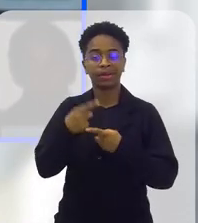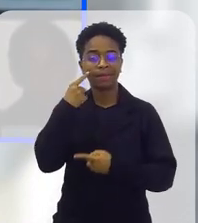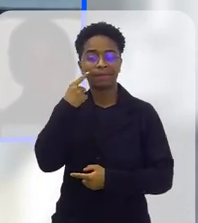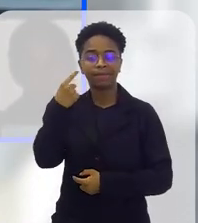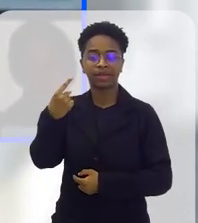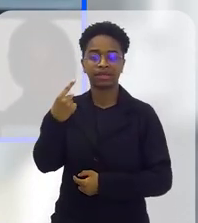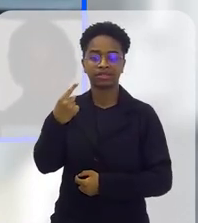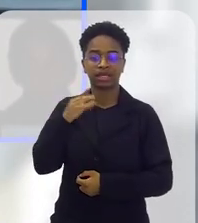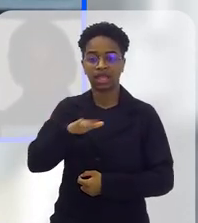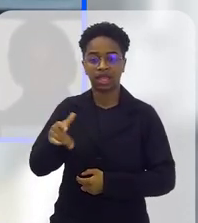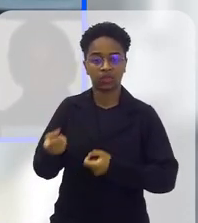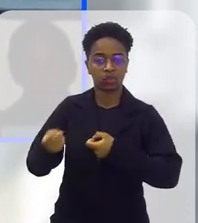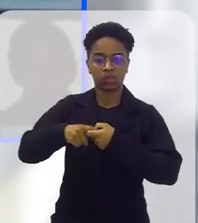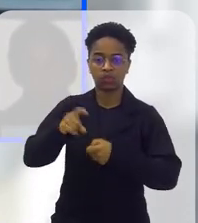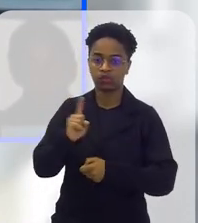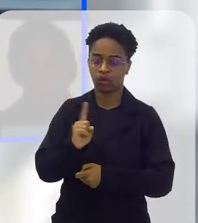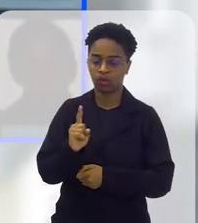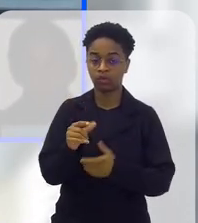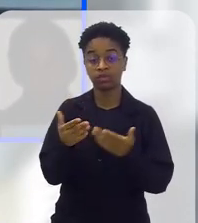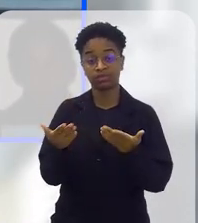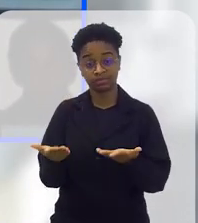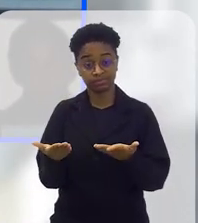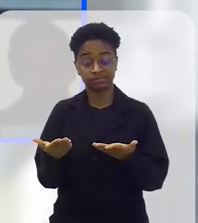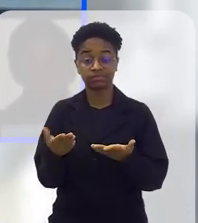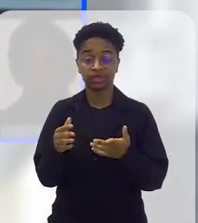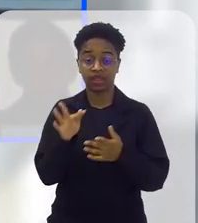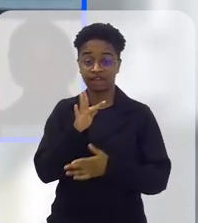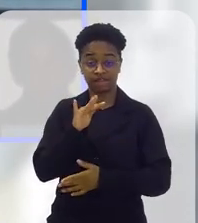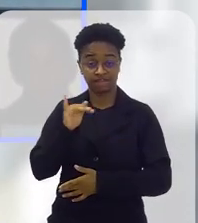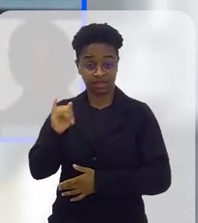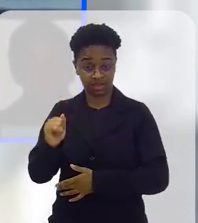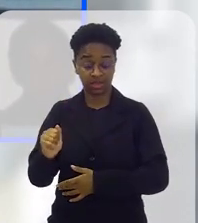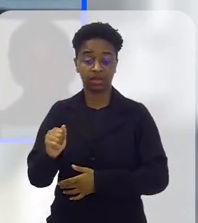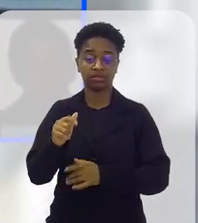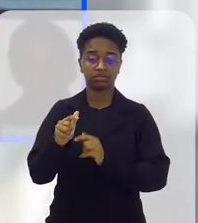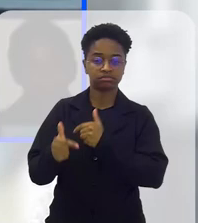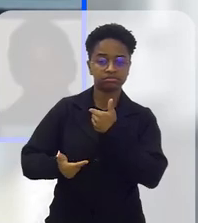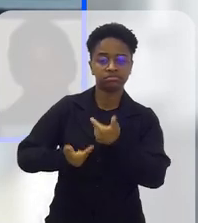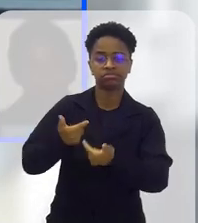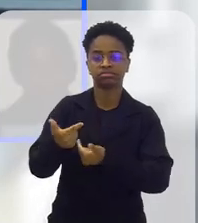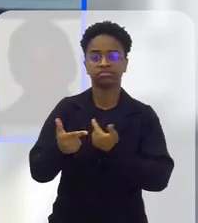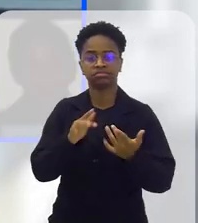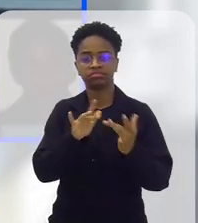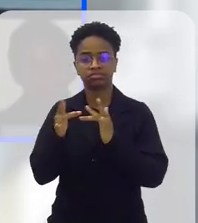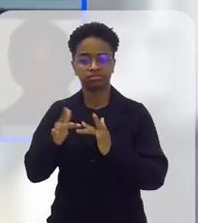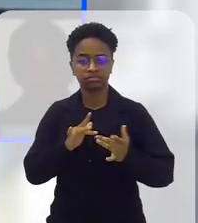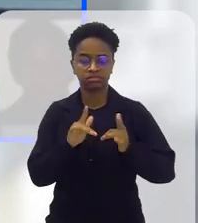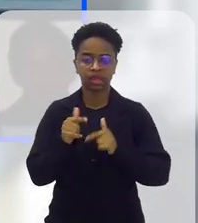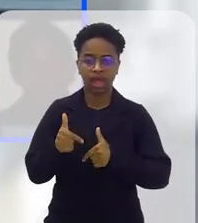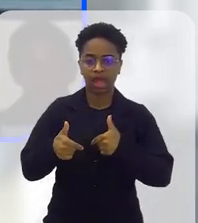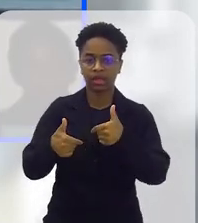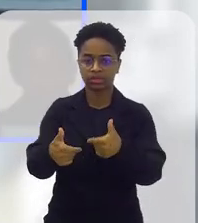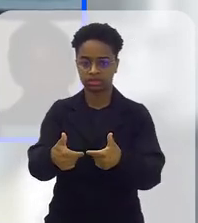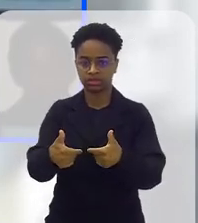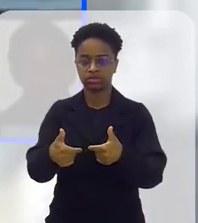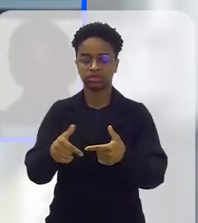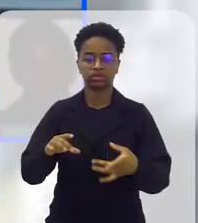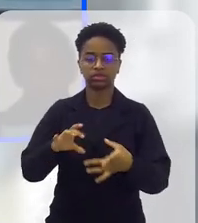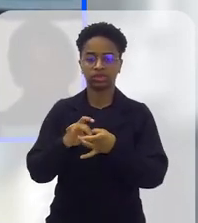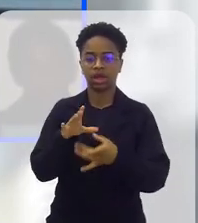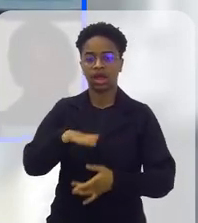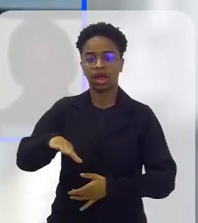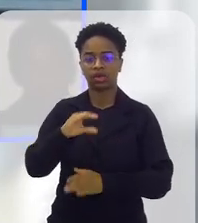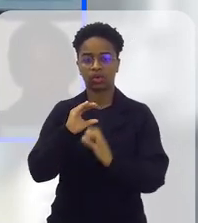acham que a criança não vai voltar mais. E a FIA vem fazendo essa grande rede articulador, articulação